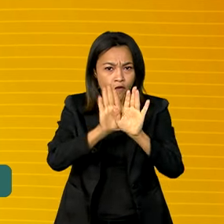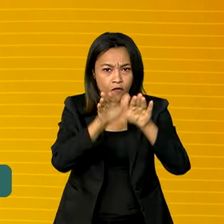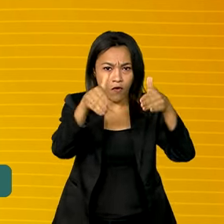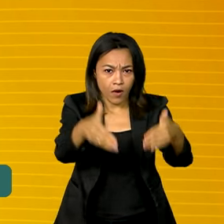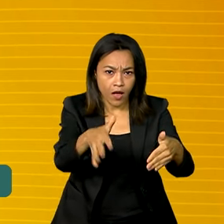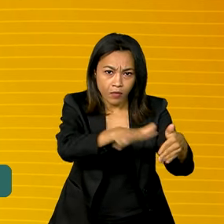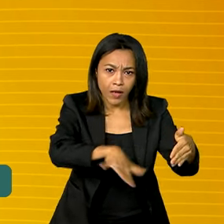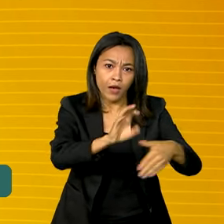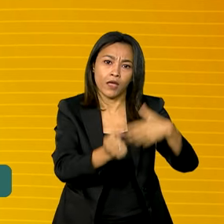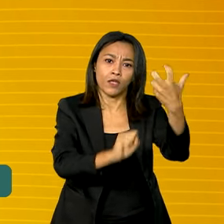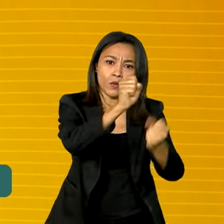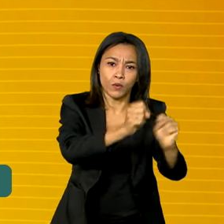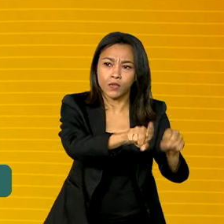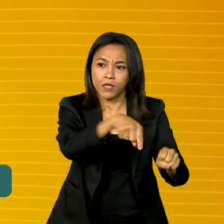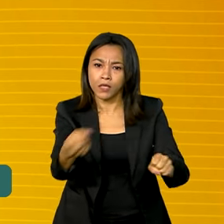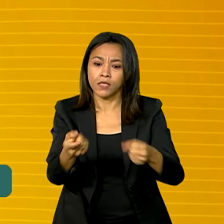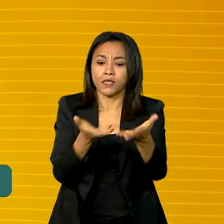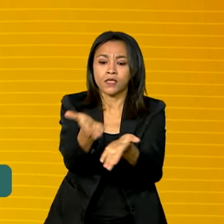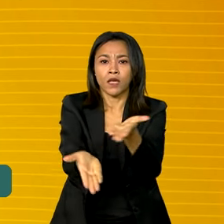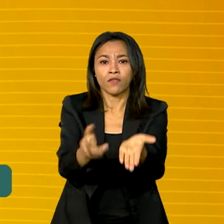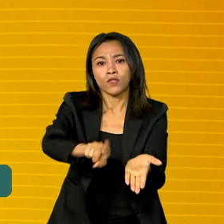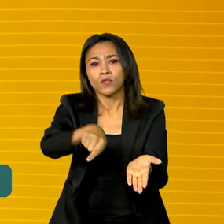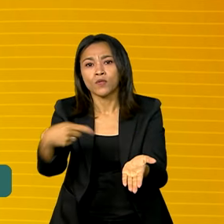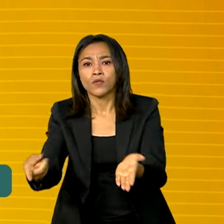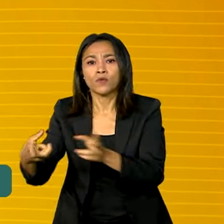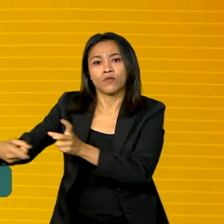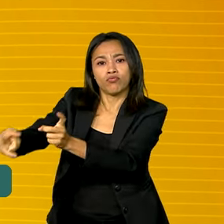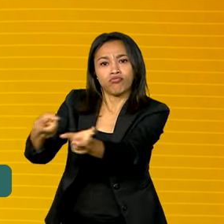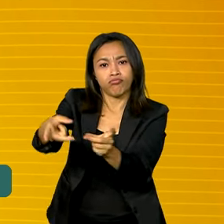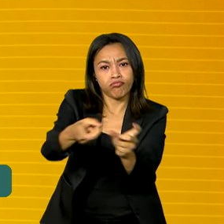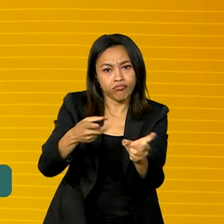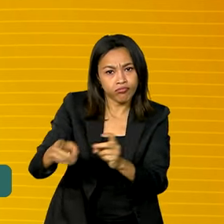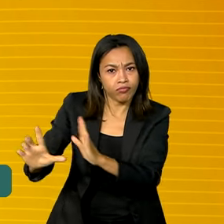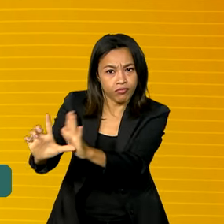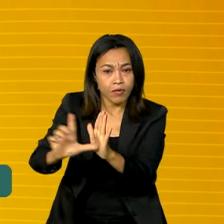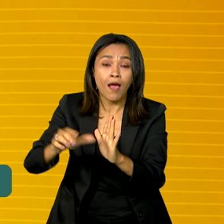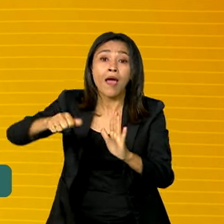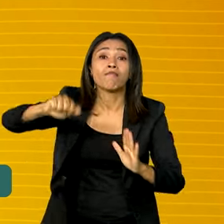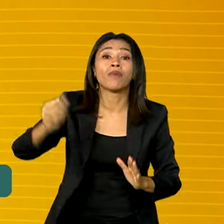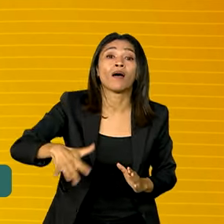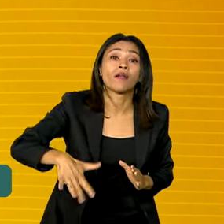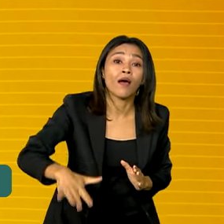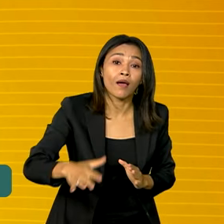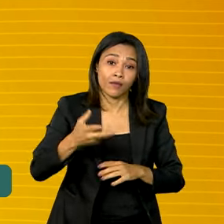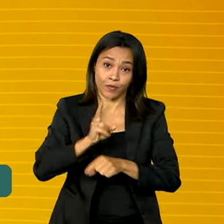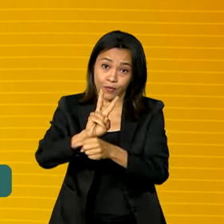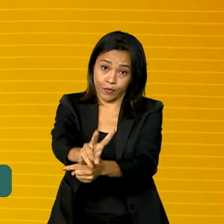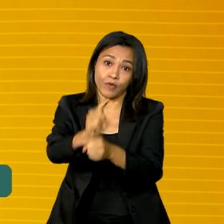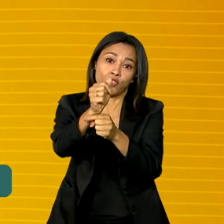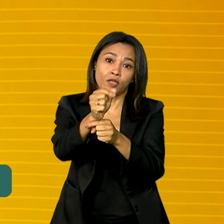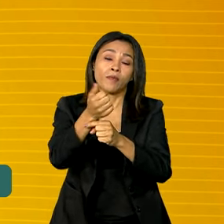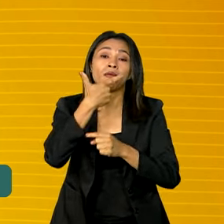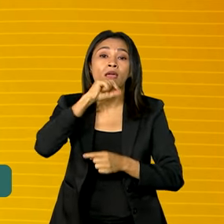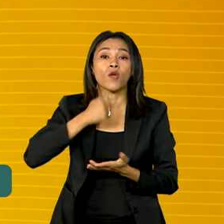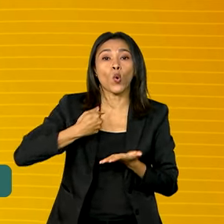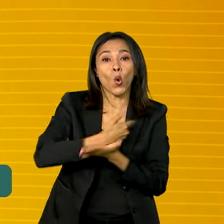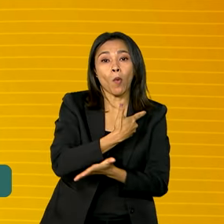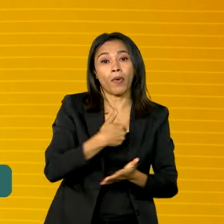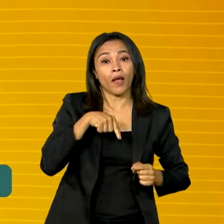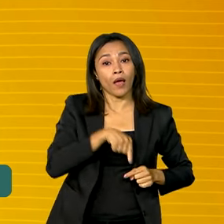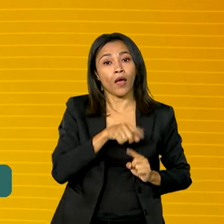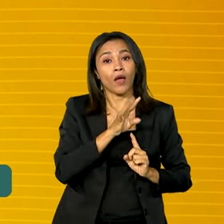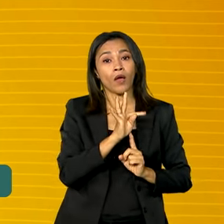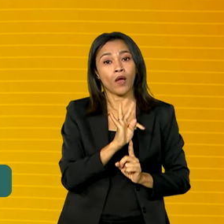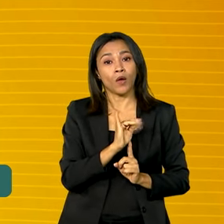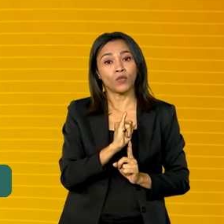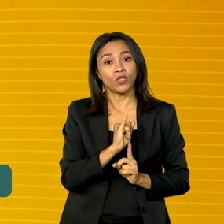serviços e comércio. É crédito mais barato, porque quem comprar o título da